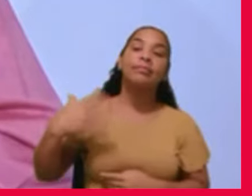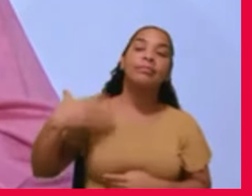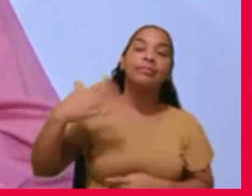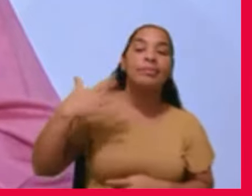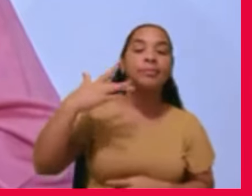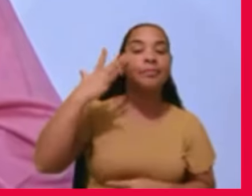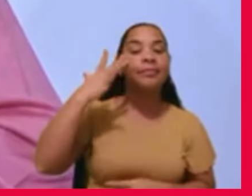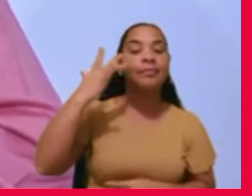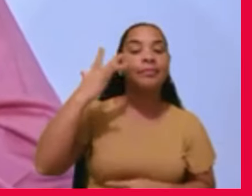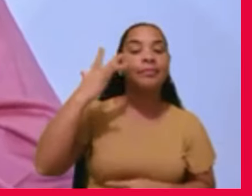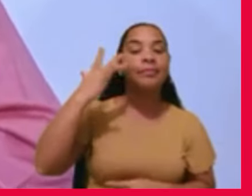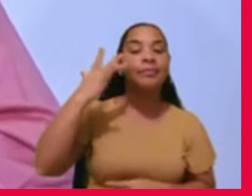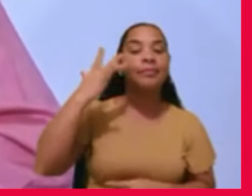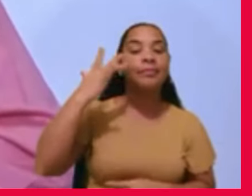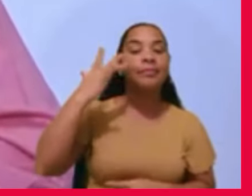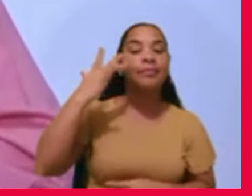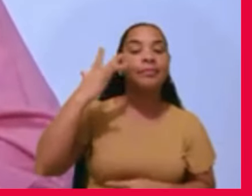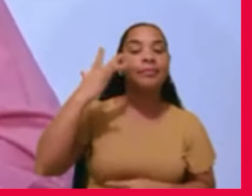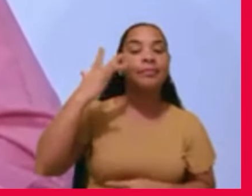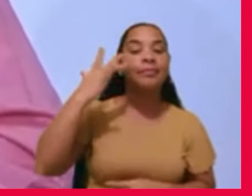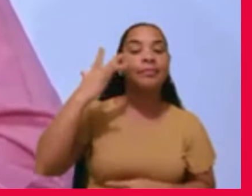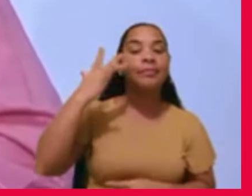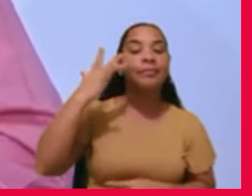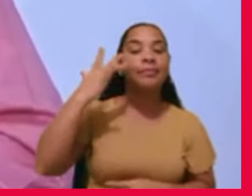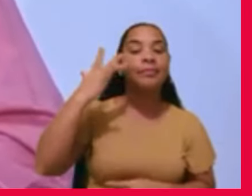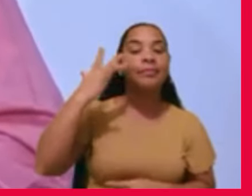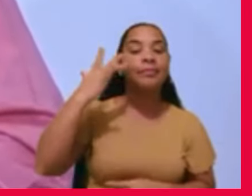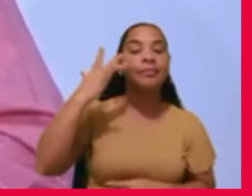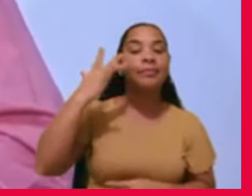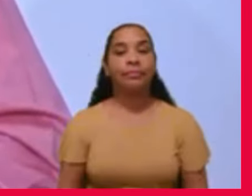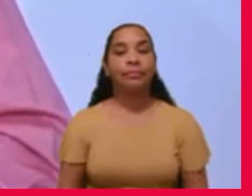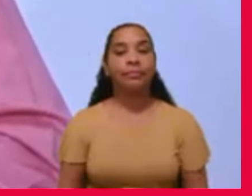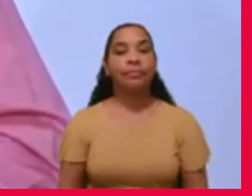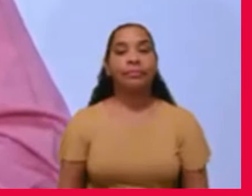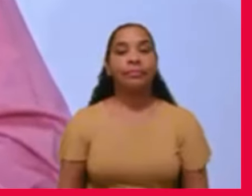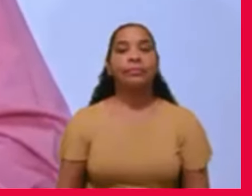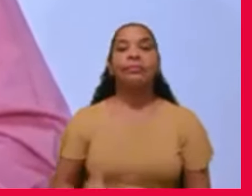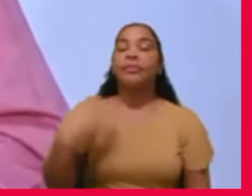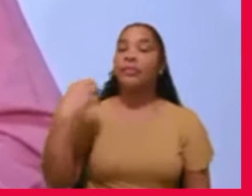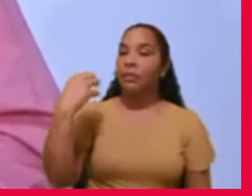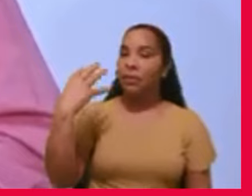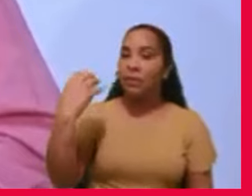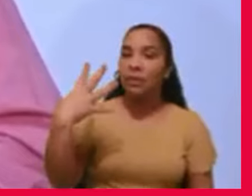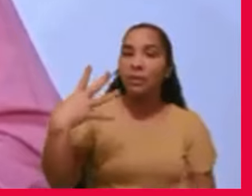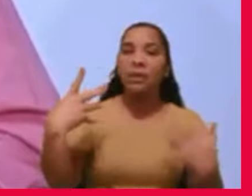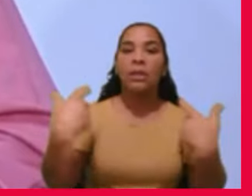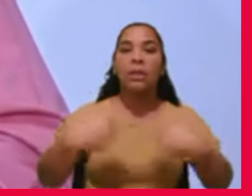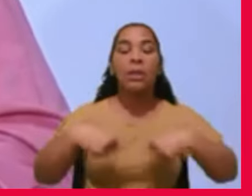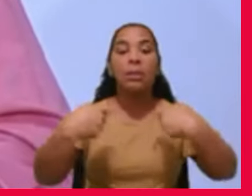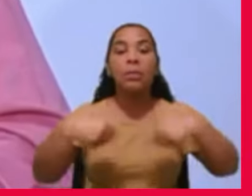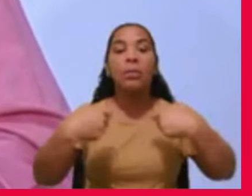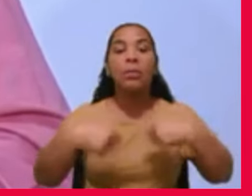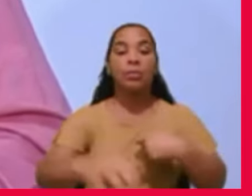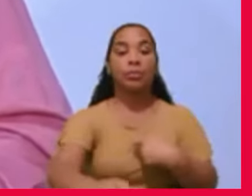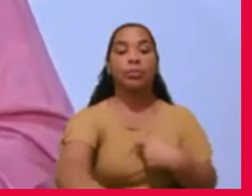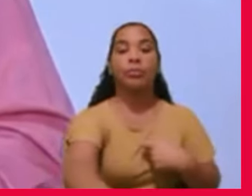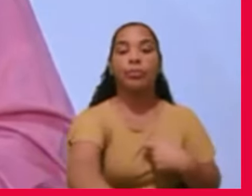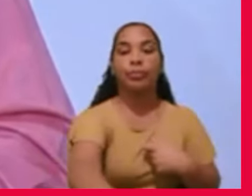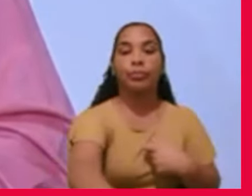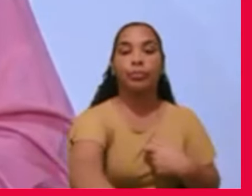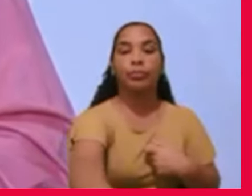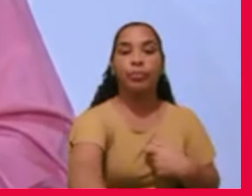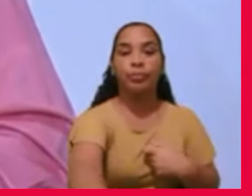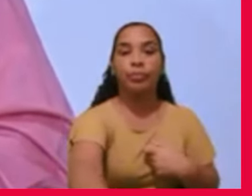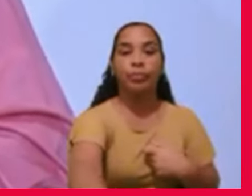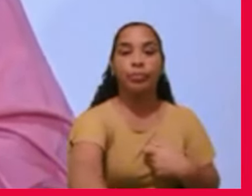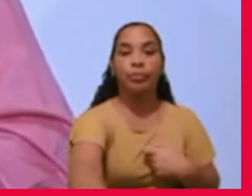a uma cidade, e nessa cidade, o diretor de um grupo espírita, que eu